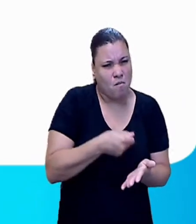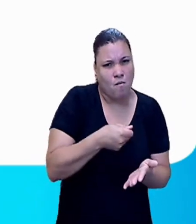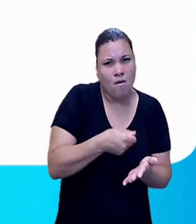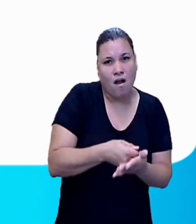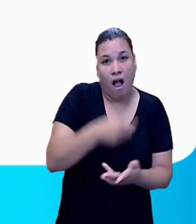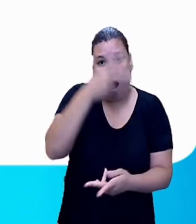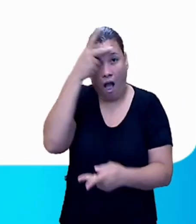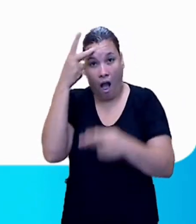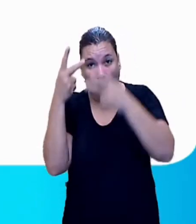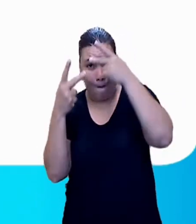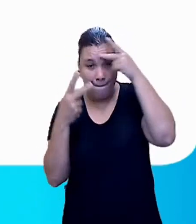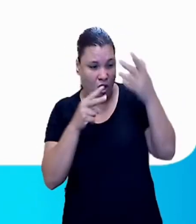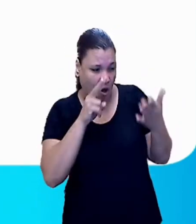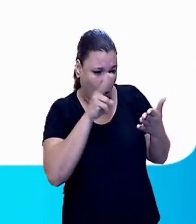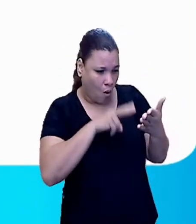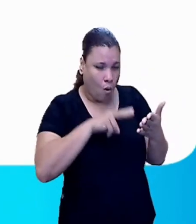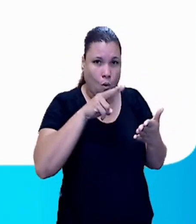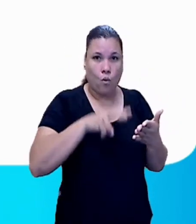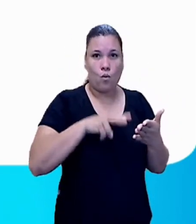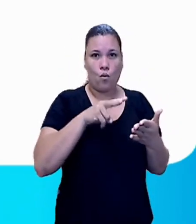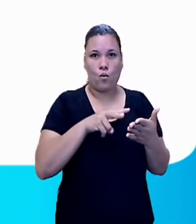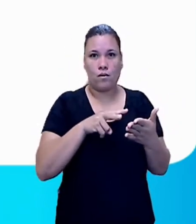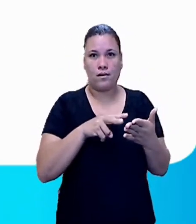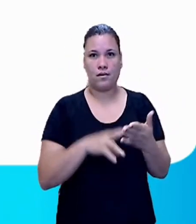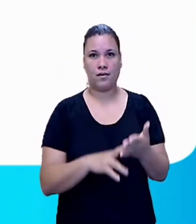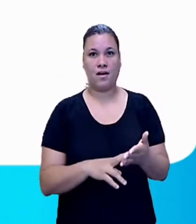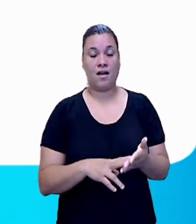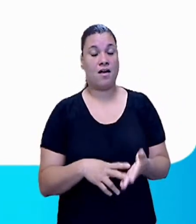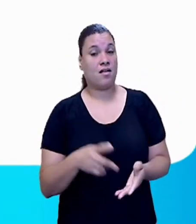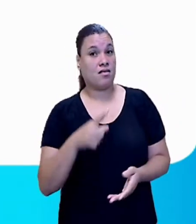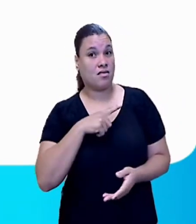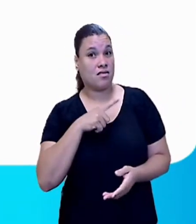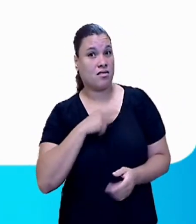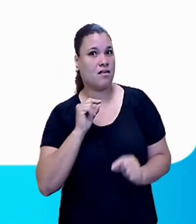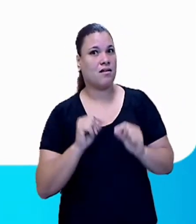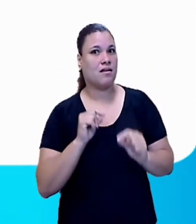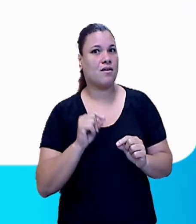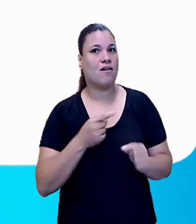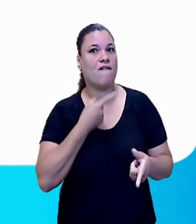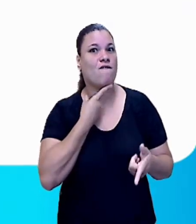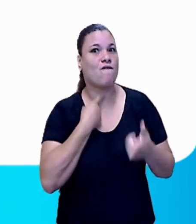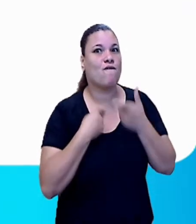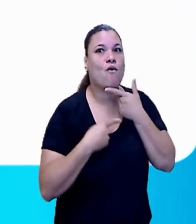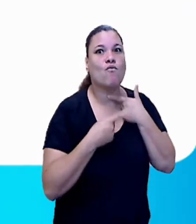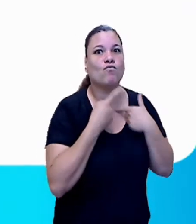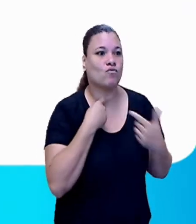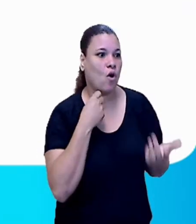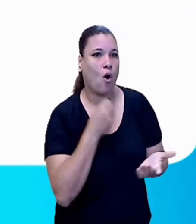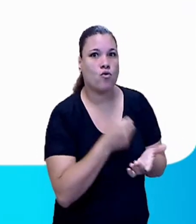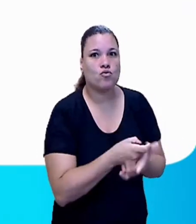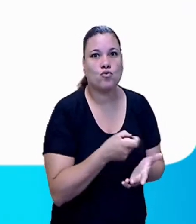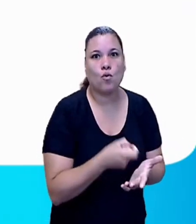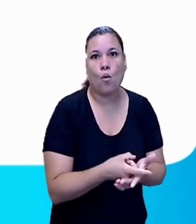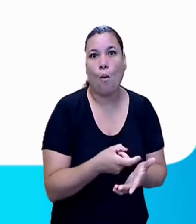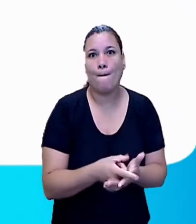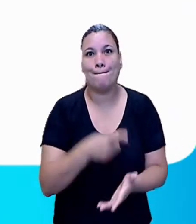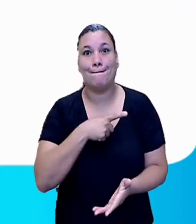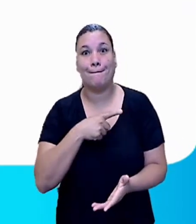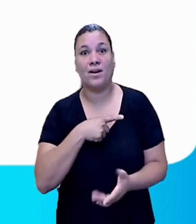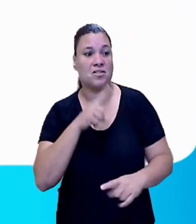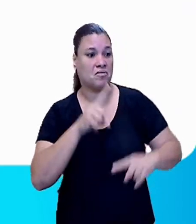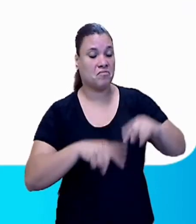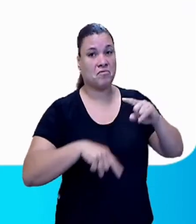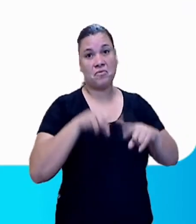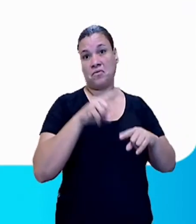promove um produto ou uma ideia que está sendo vinculada pelos meios de comunicação.